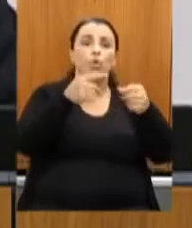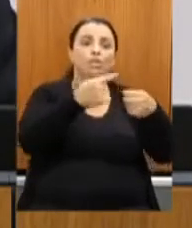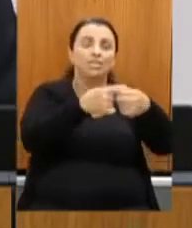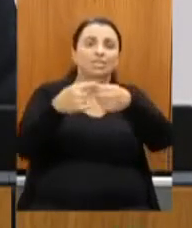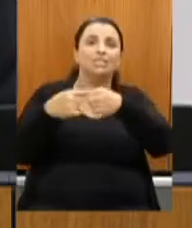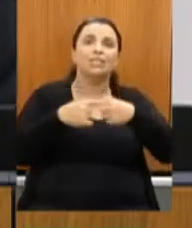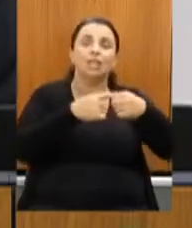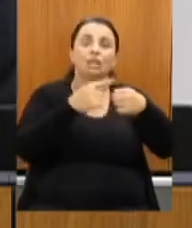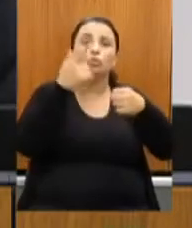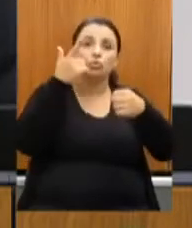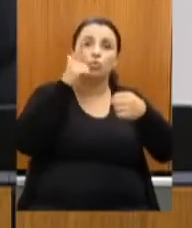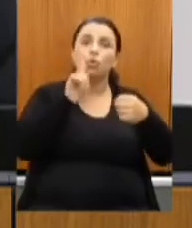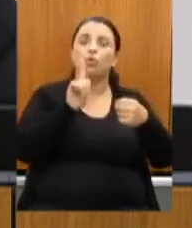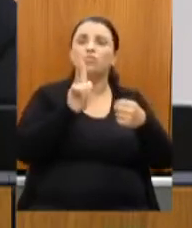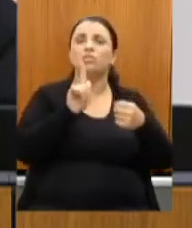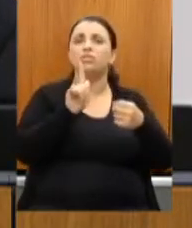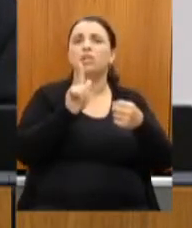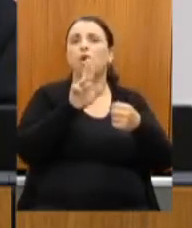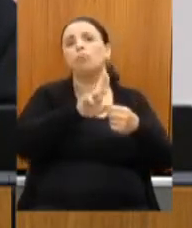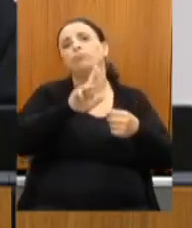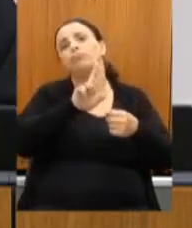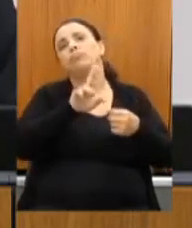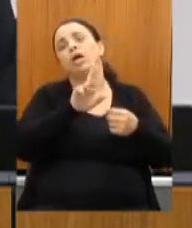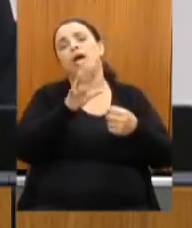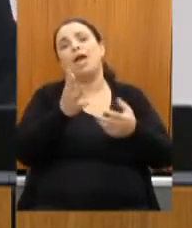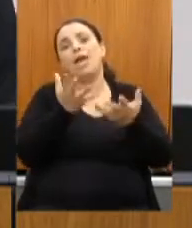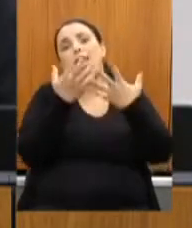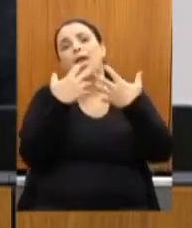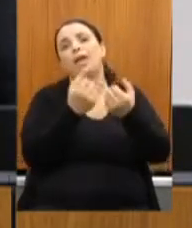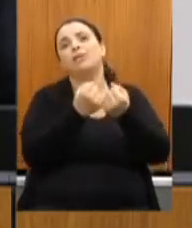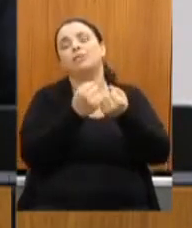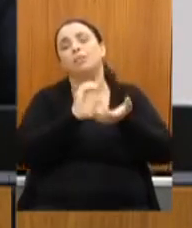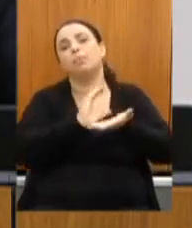Minas, mas de todo o Brasil, possam efetivamente